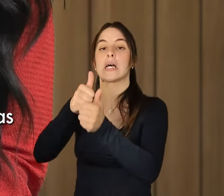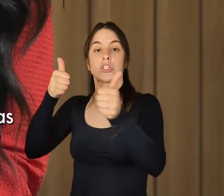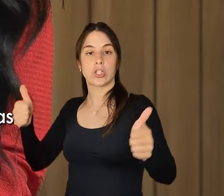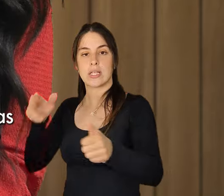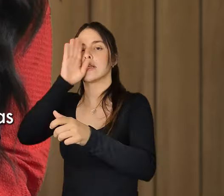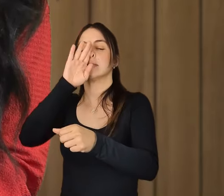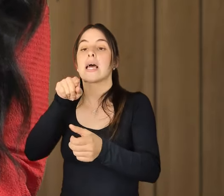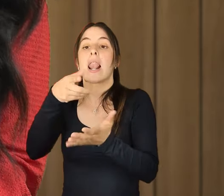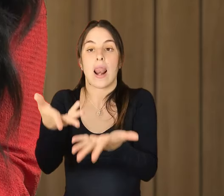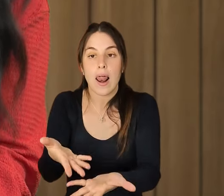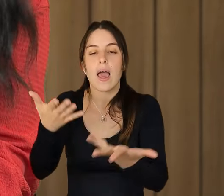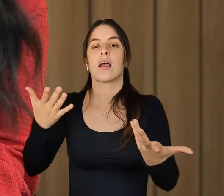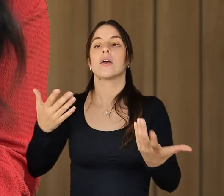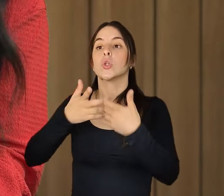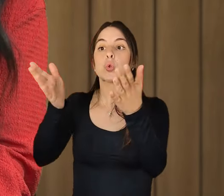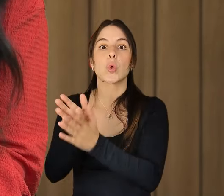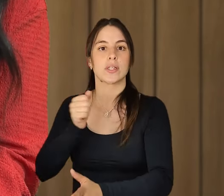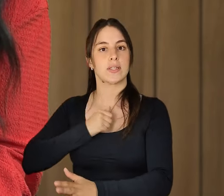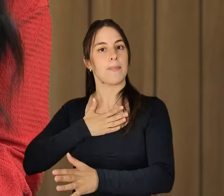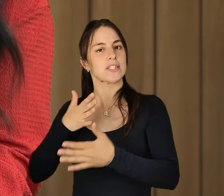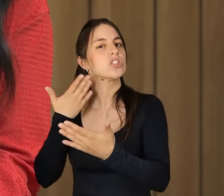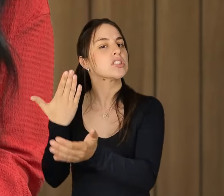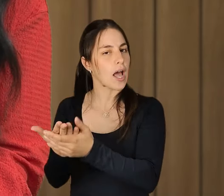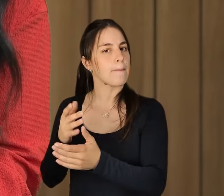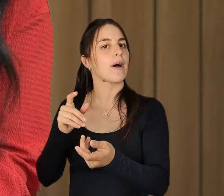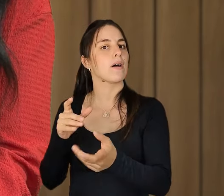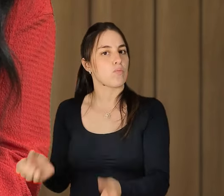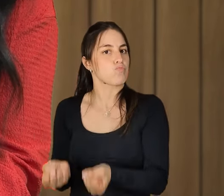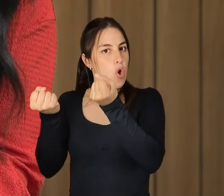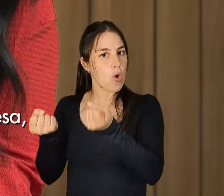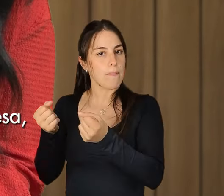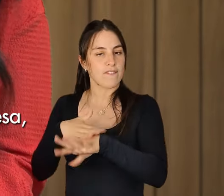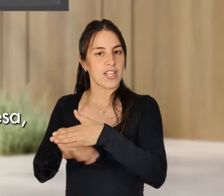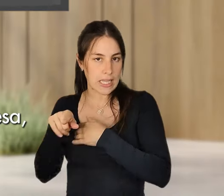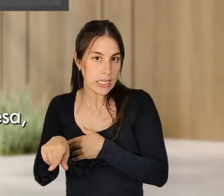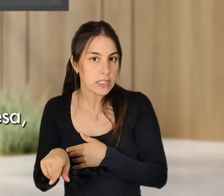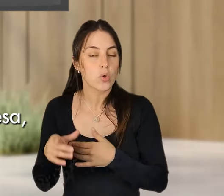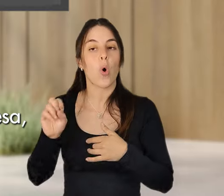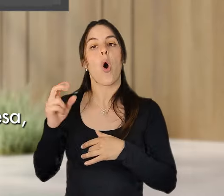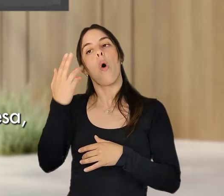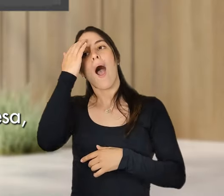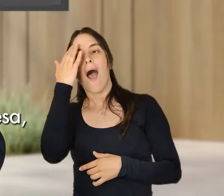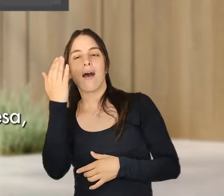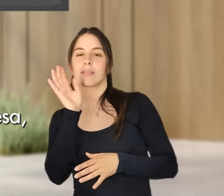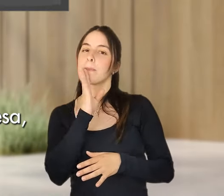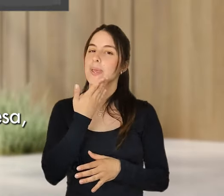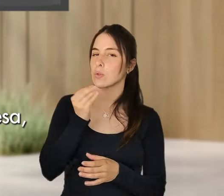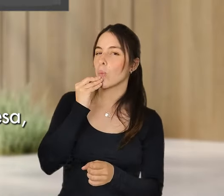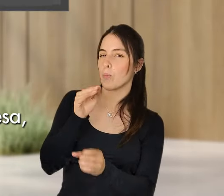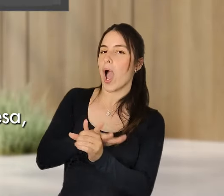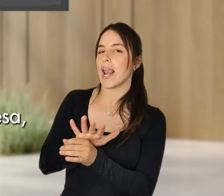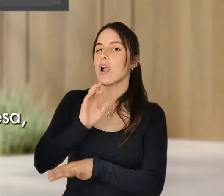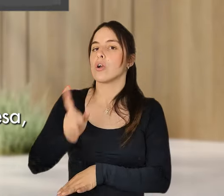para todas as organizações ou temos que adequar a diferentes empresas? Eu acho que é preciso adequar